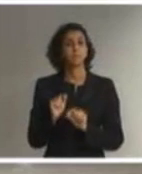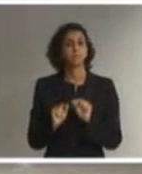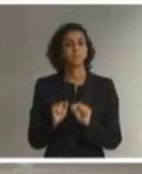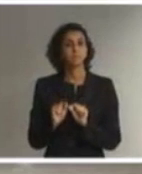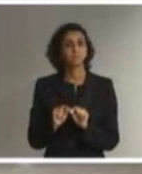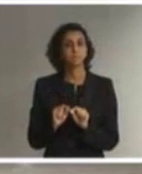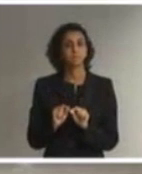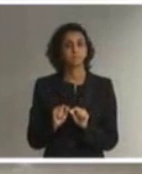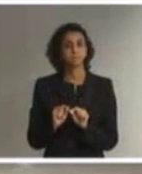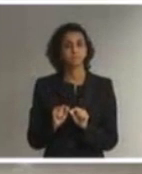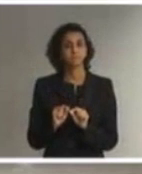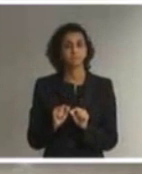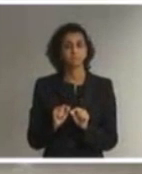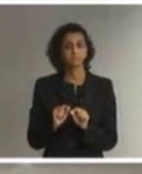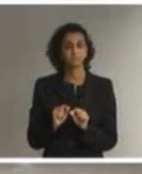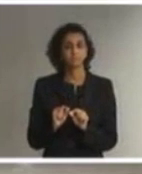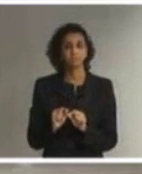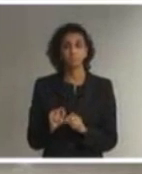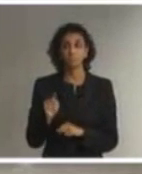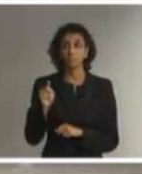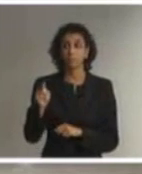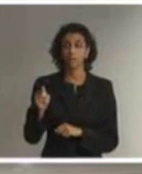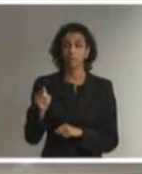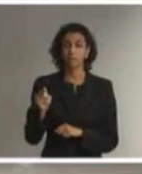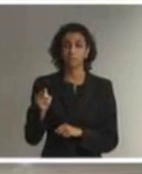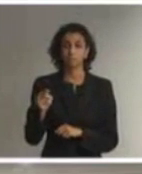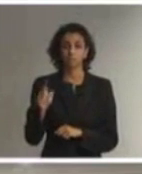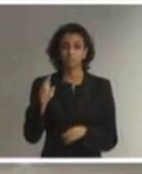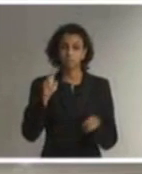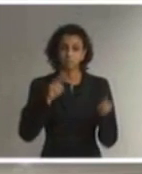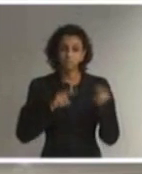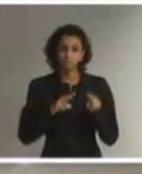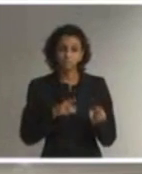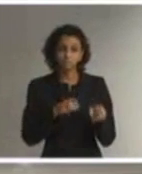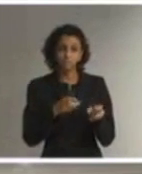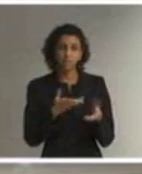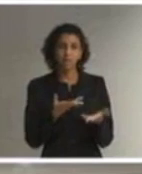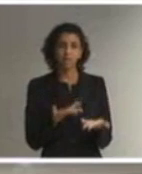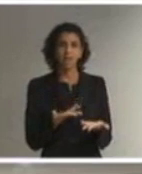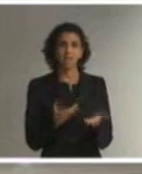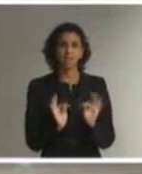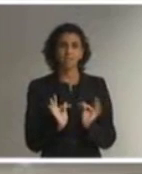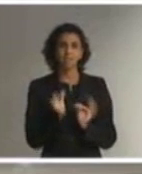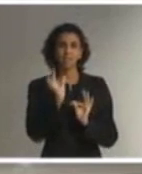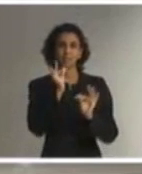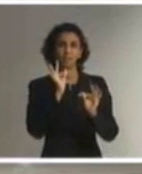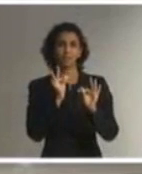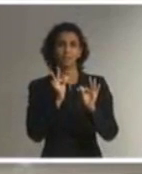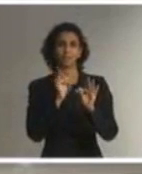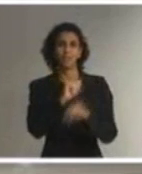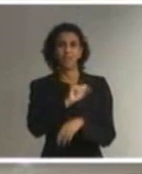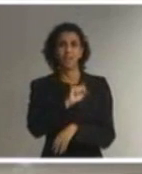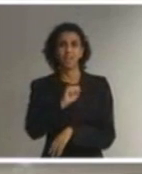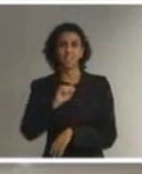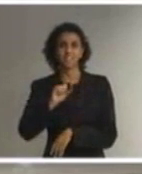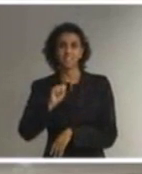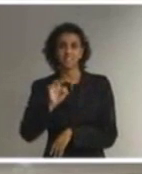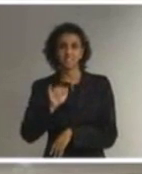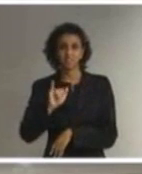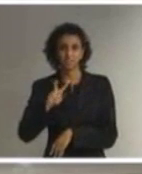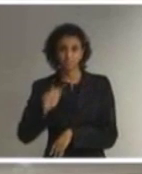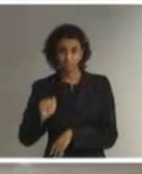retratada em elementos de tecnologia assistiva ou recursos de tecnologia